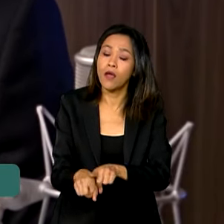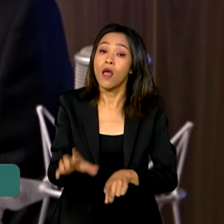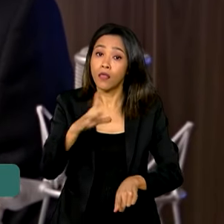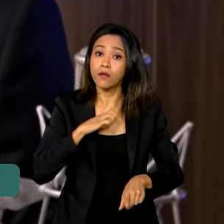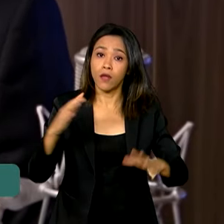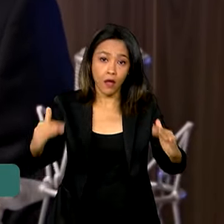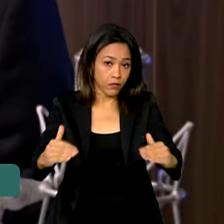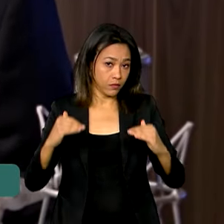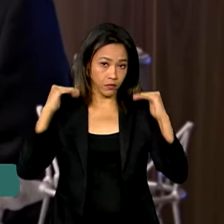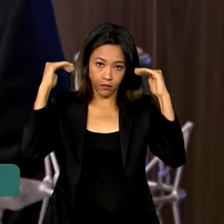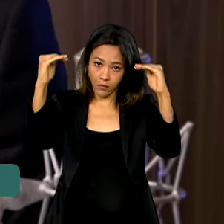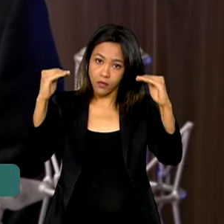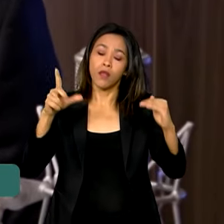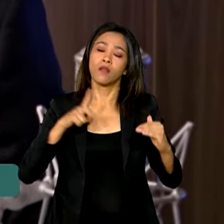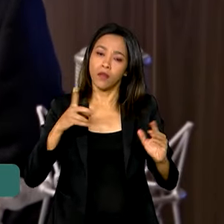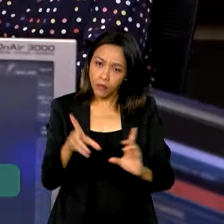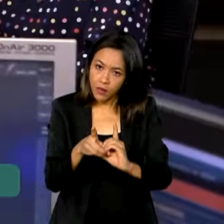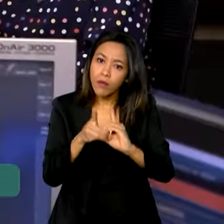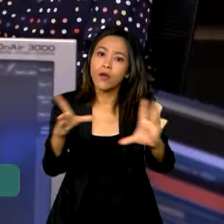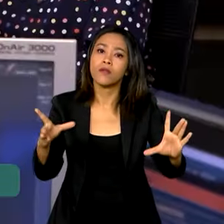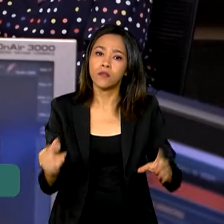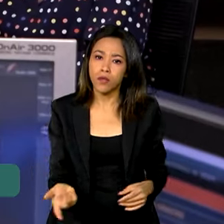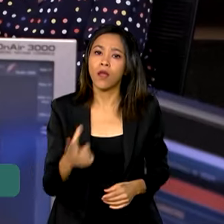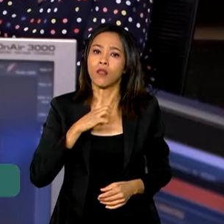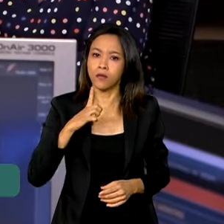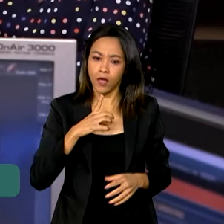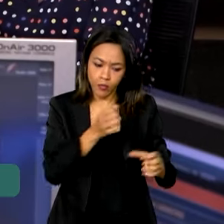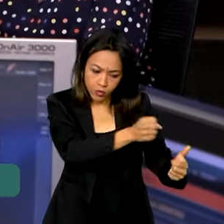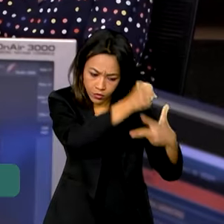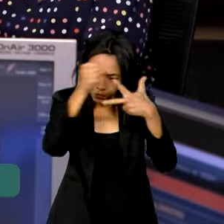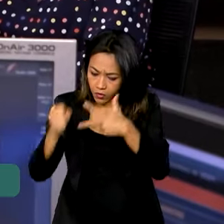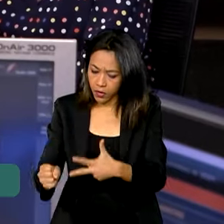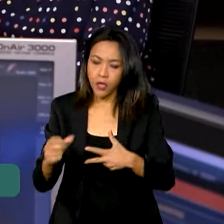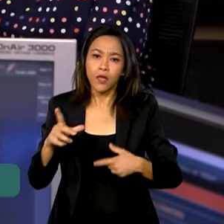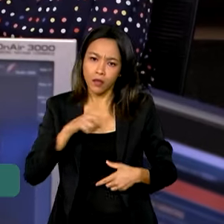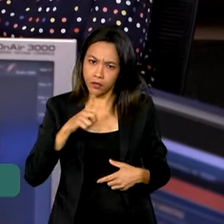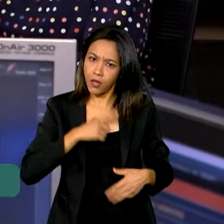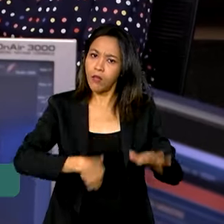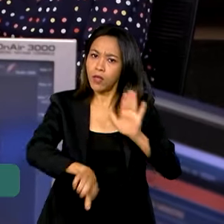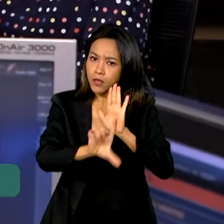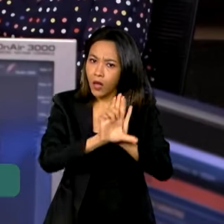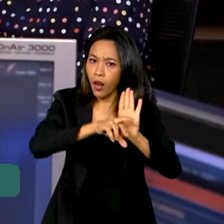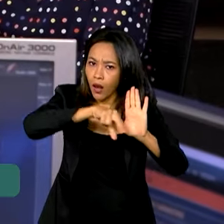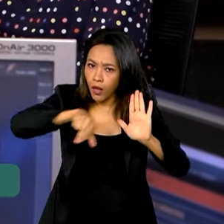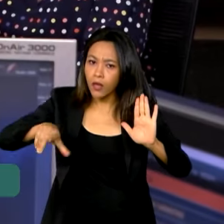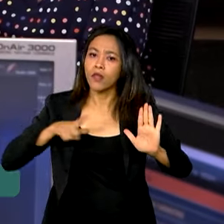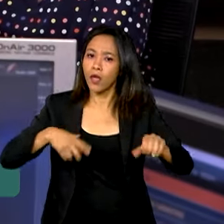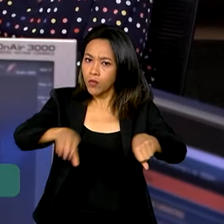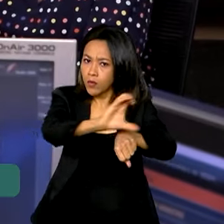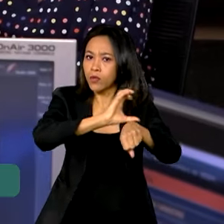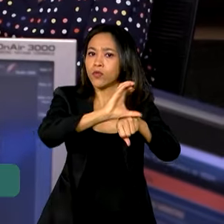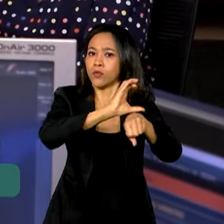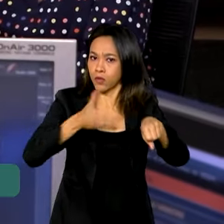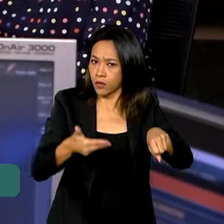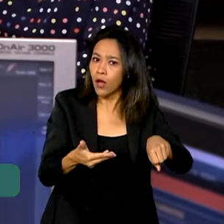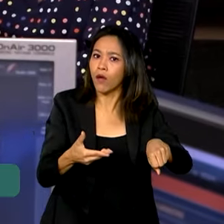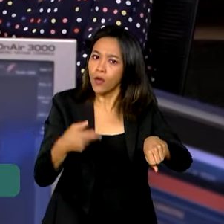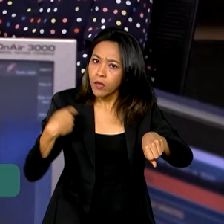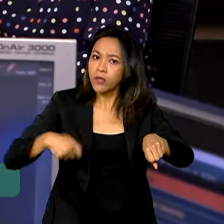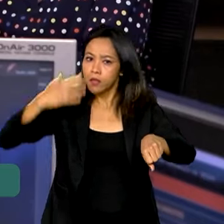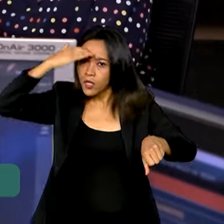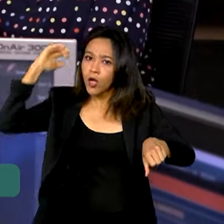soberania nacional, nós temos a democracia, nós temos os poderes, nós temos uma legislação, nós temos uma constituição que é